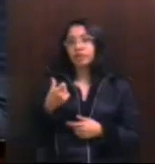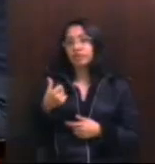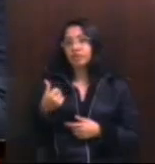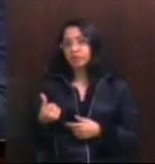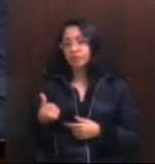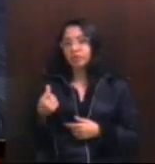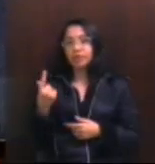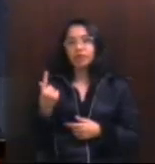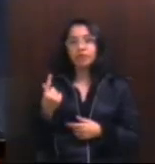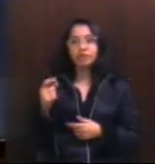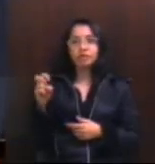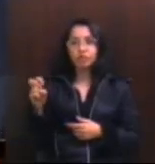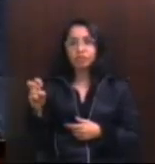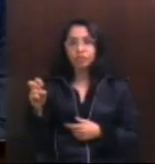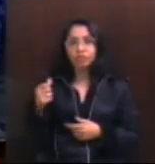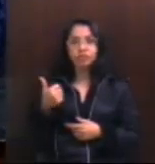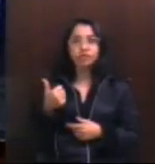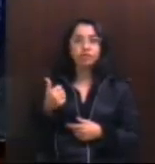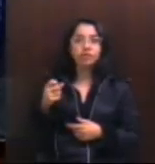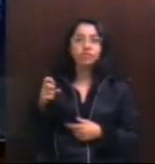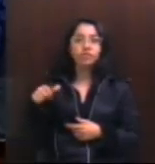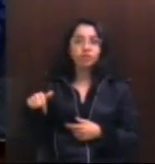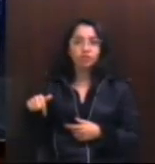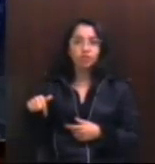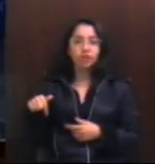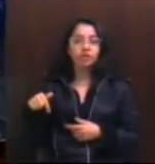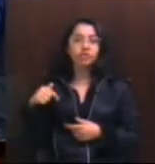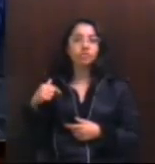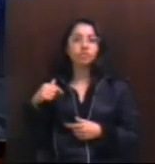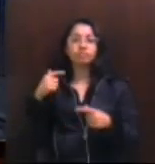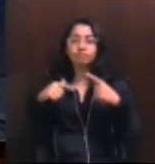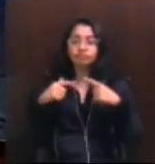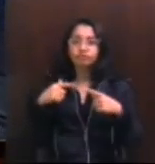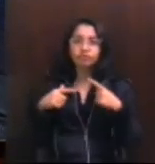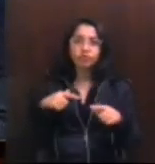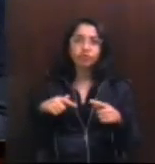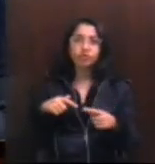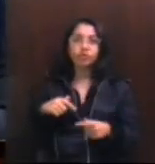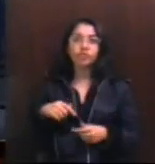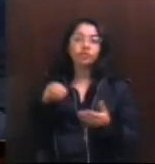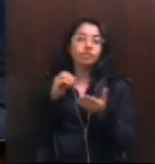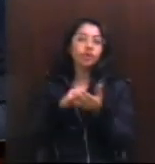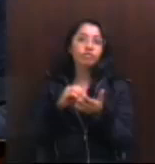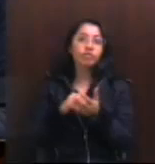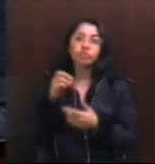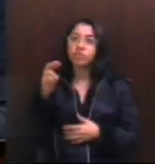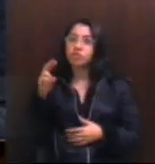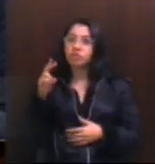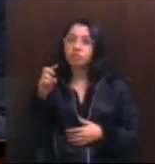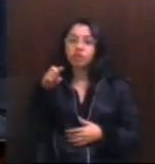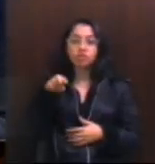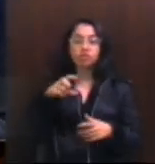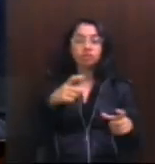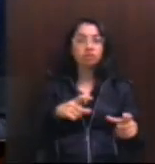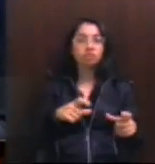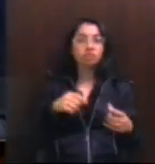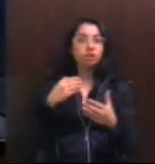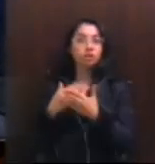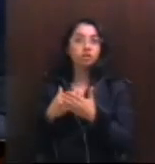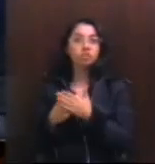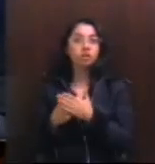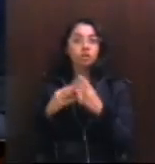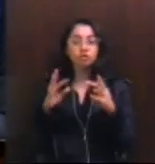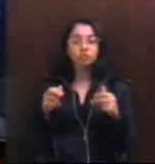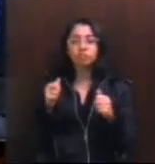17 anos, debatendo a condição de desigualdade daquelas mulheres dentro de sala de aula. Então, eu, de tudo que